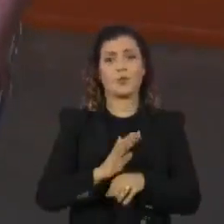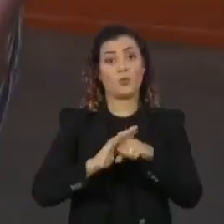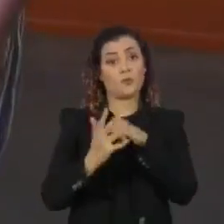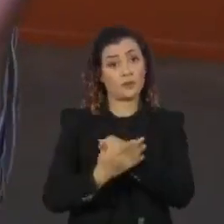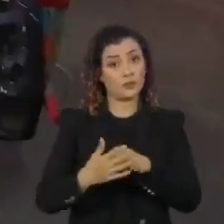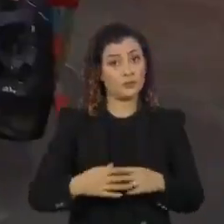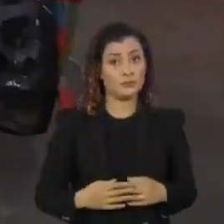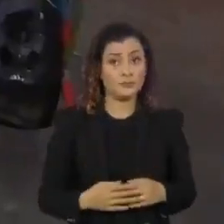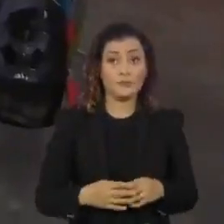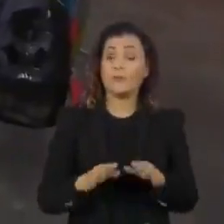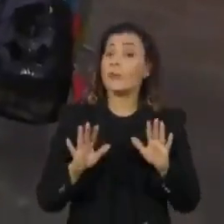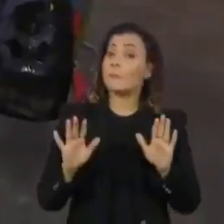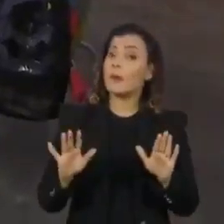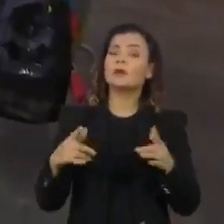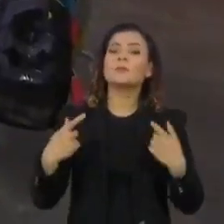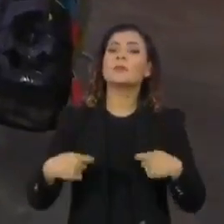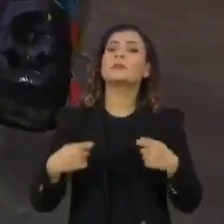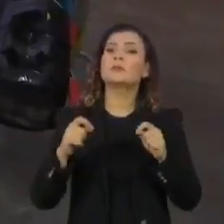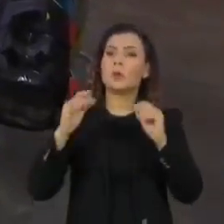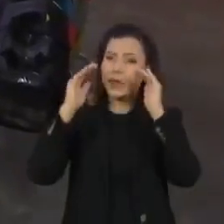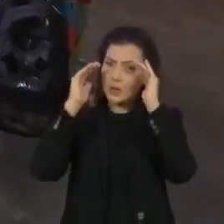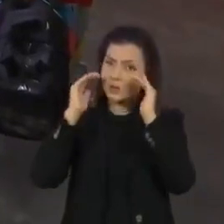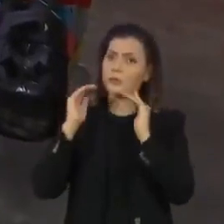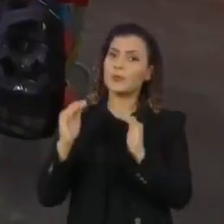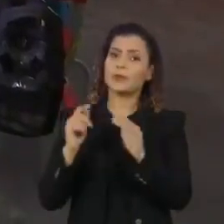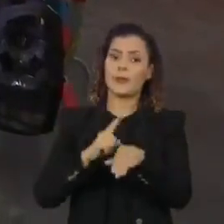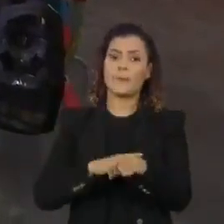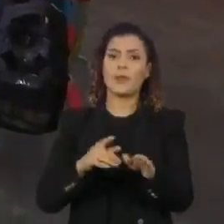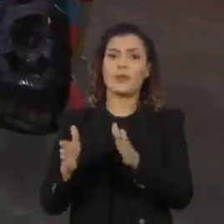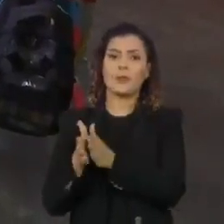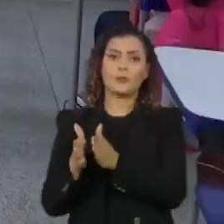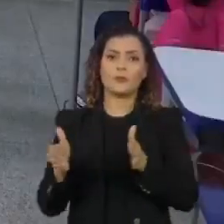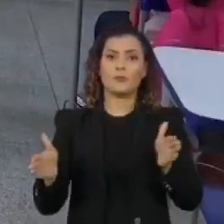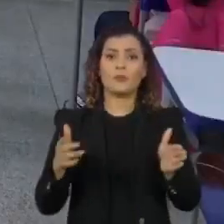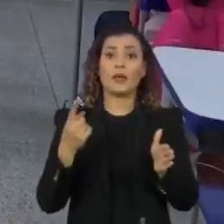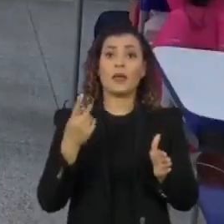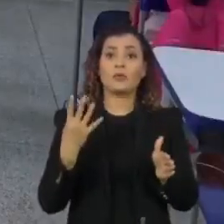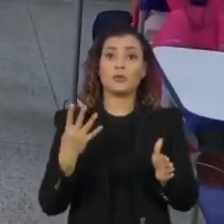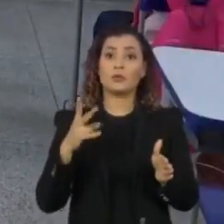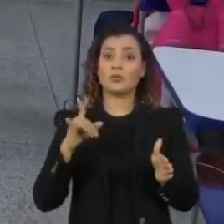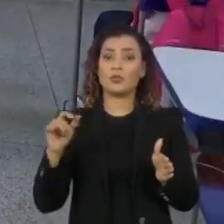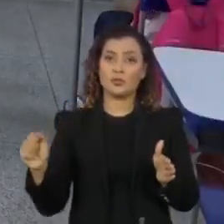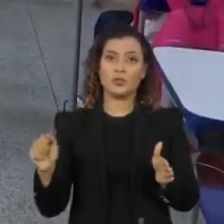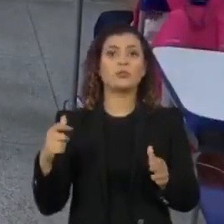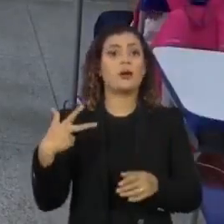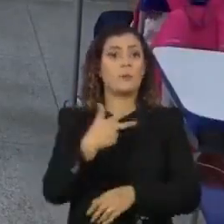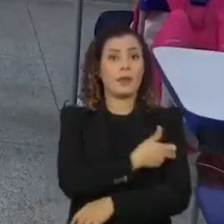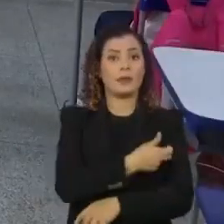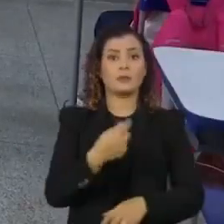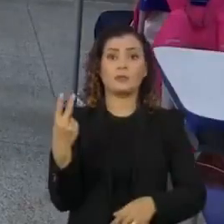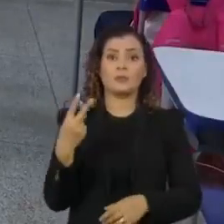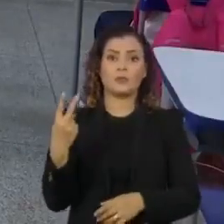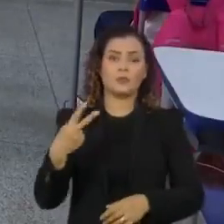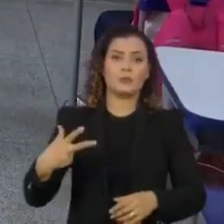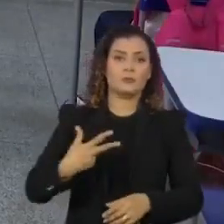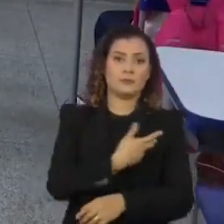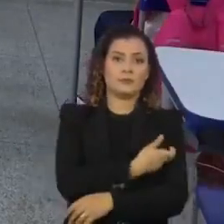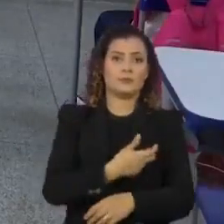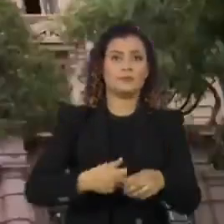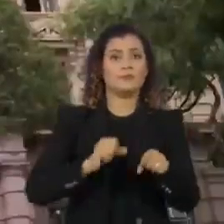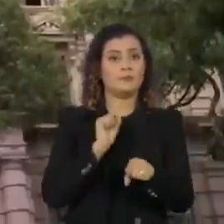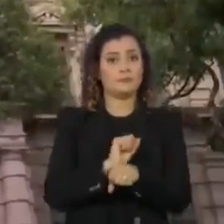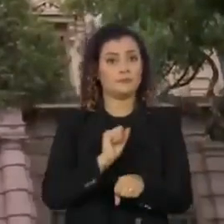Covid-19. Será preciso respeitar o prazo de 14 dias após a aplicação da segunda dose da